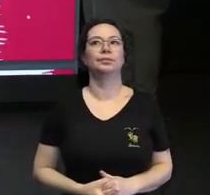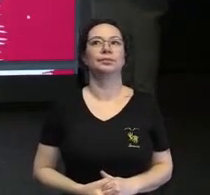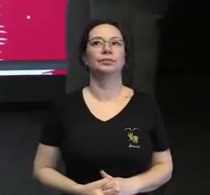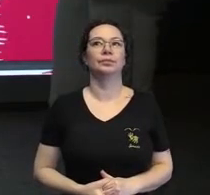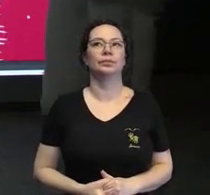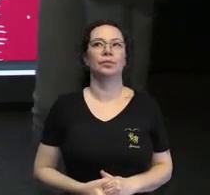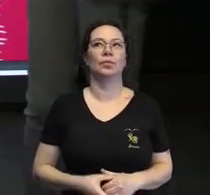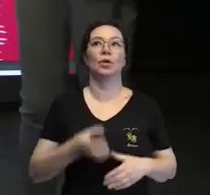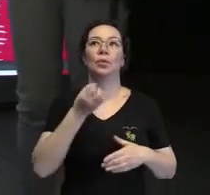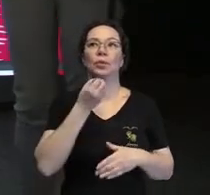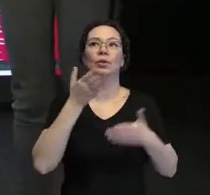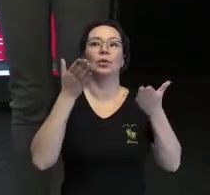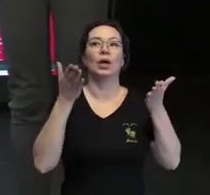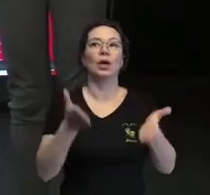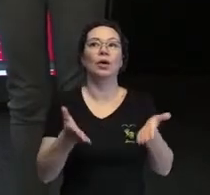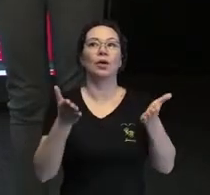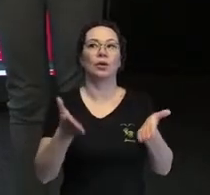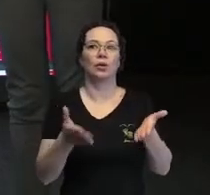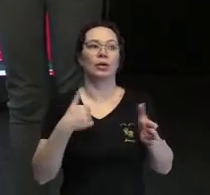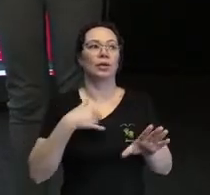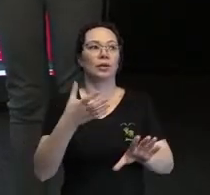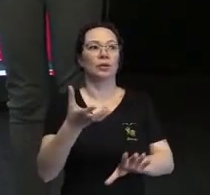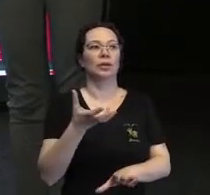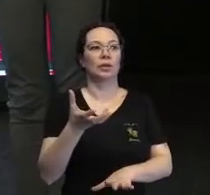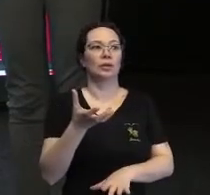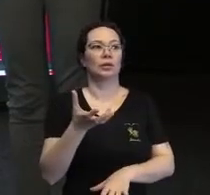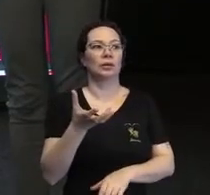então agora eu quero